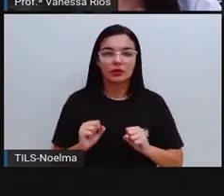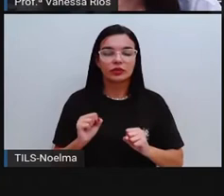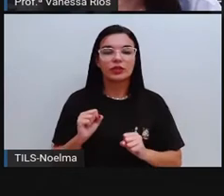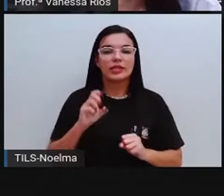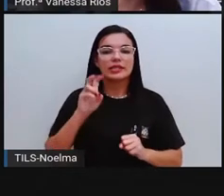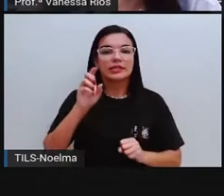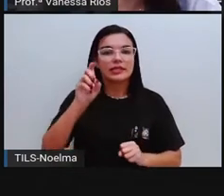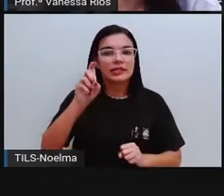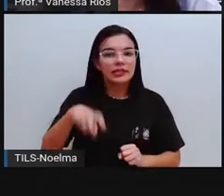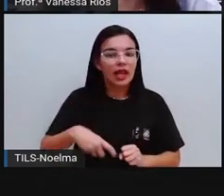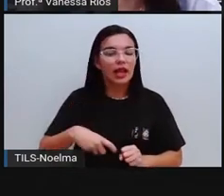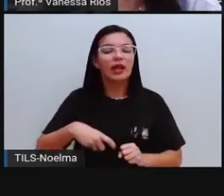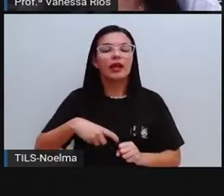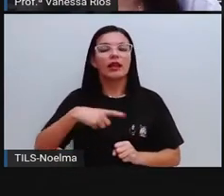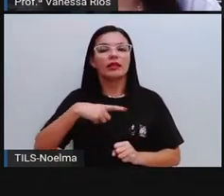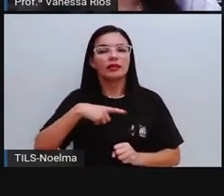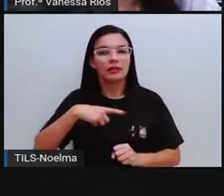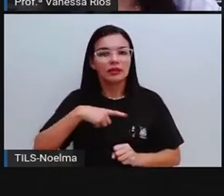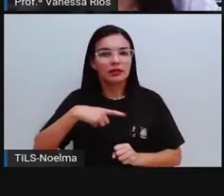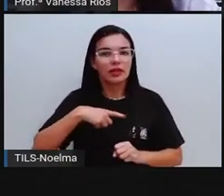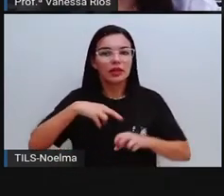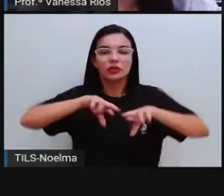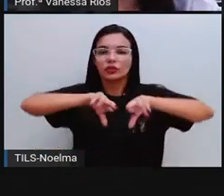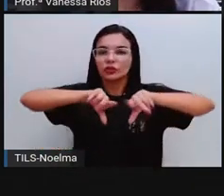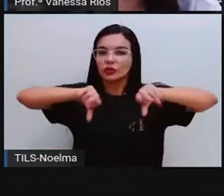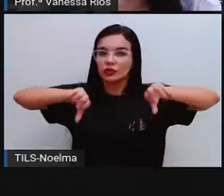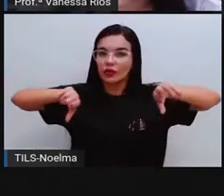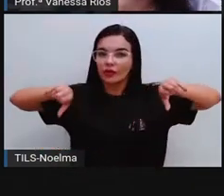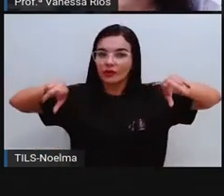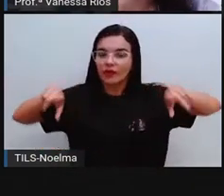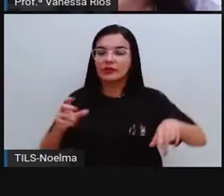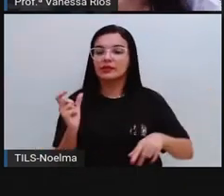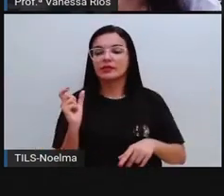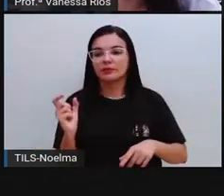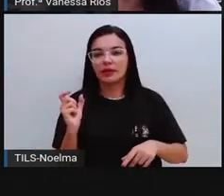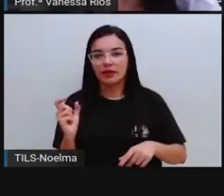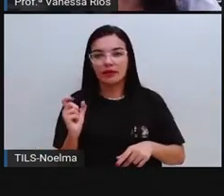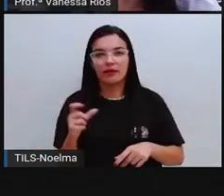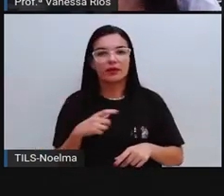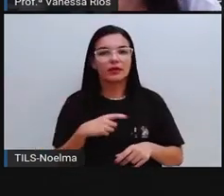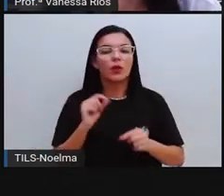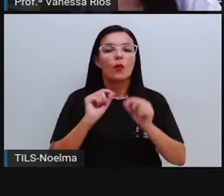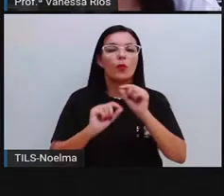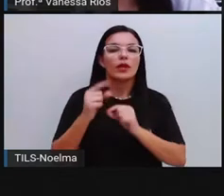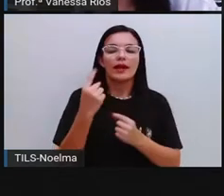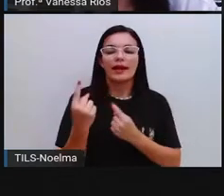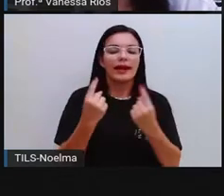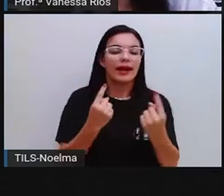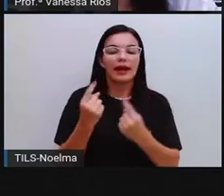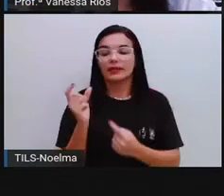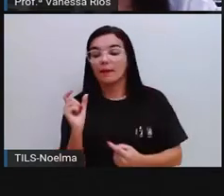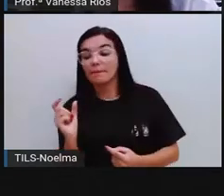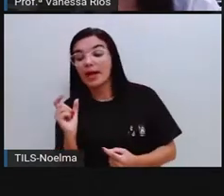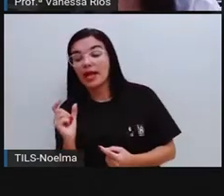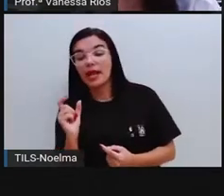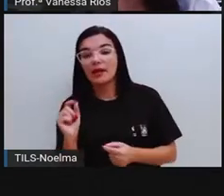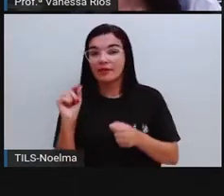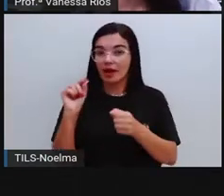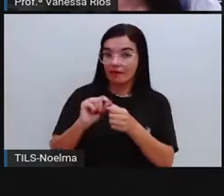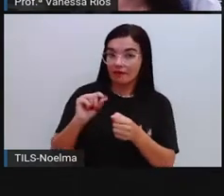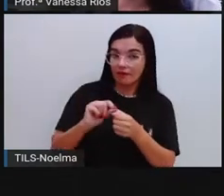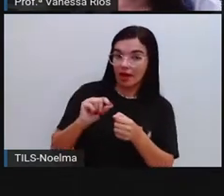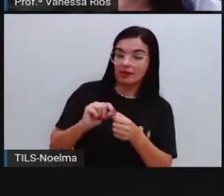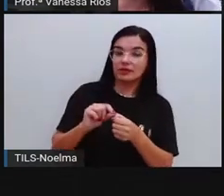em diversas classificações diferentes diante aí das suas funções, diante das suas utilidades